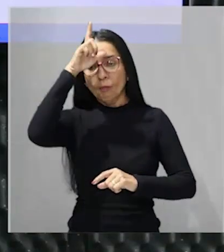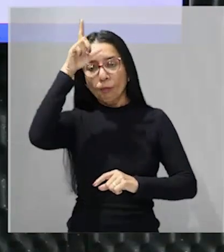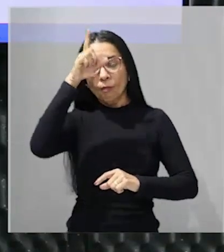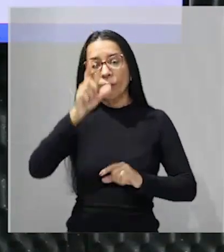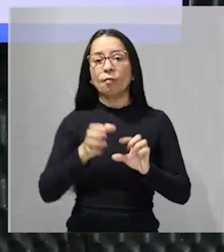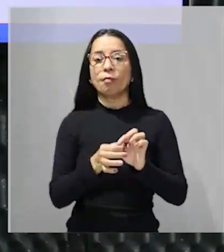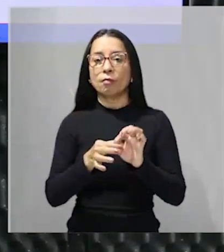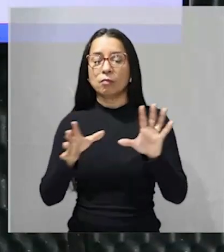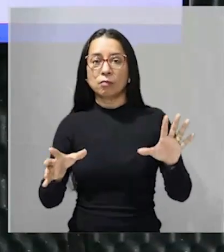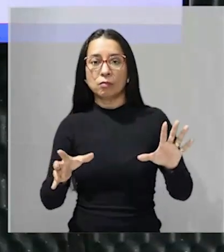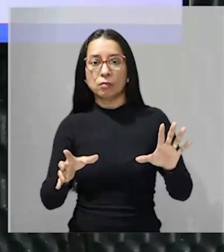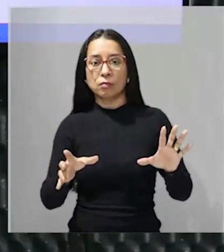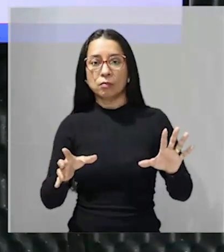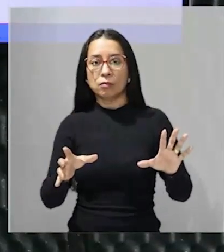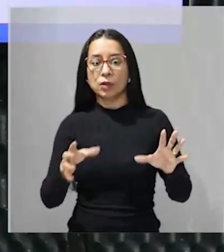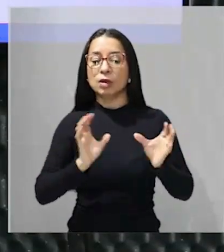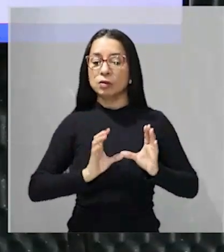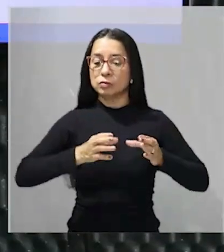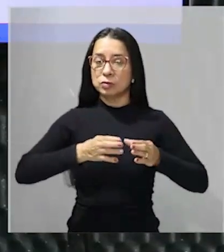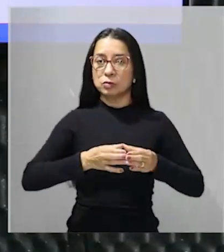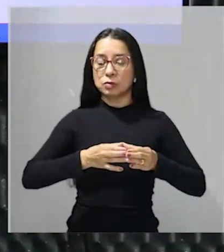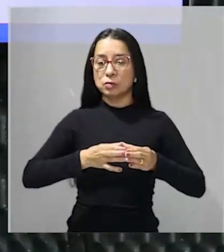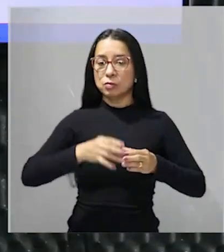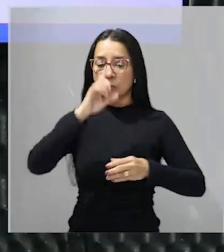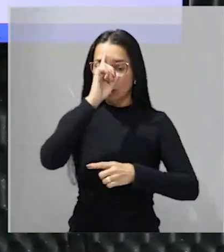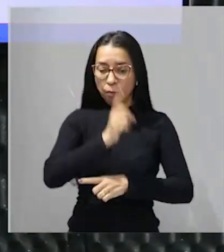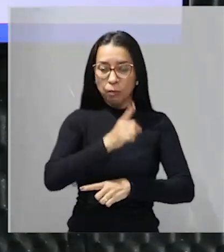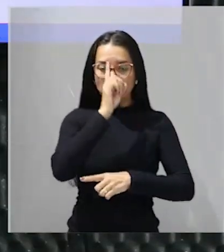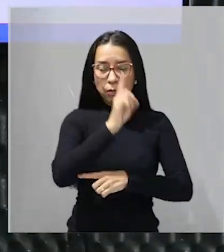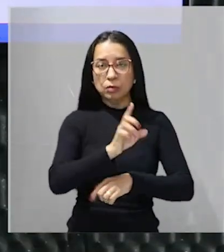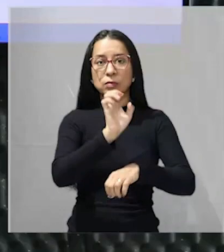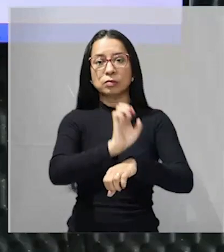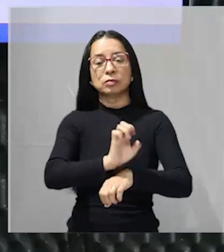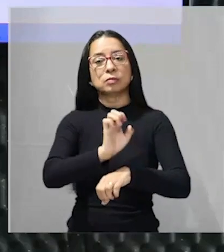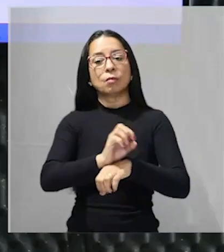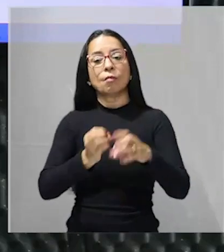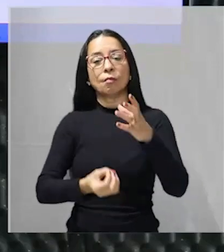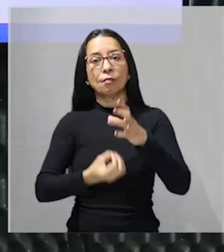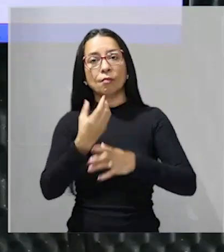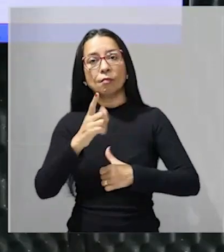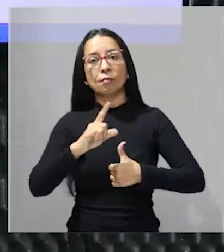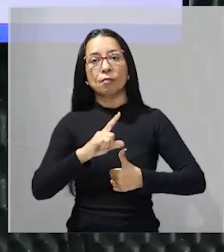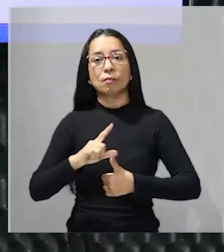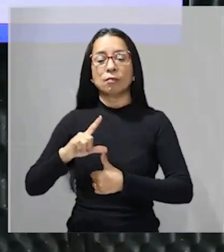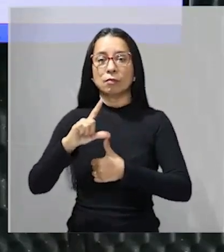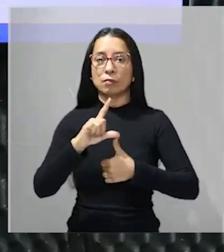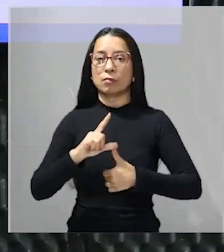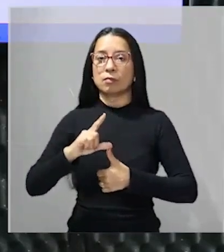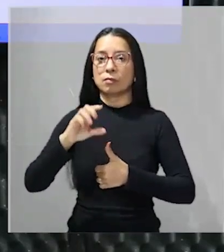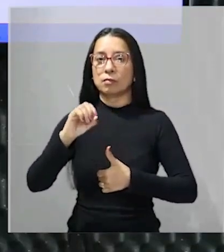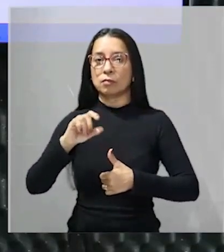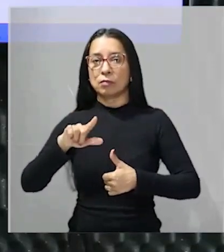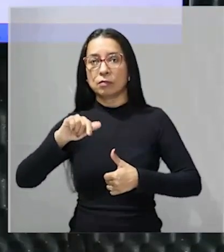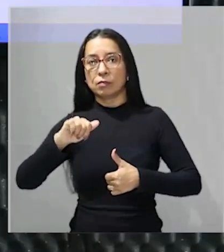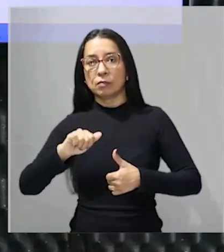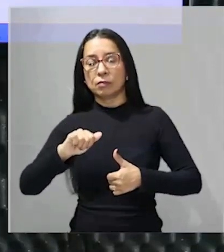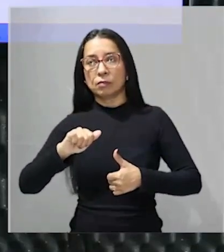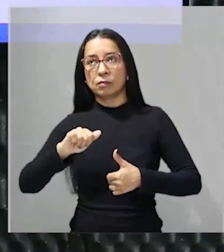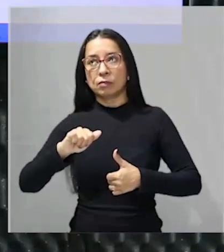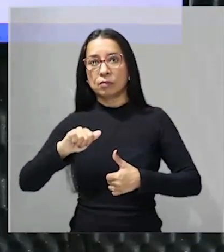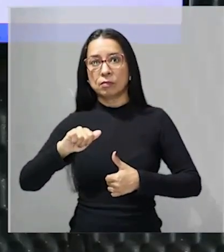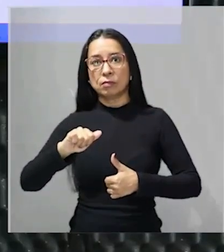comandar esses estados que vão surgir na América Latina oligarquizando o poder